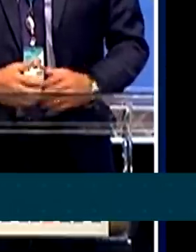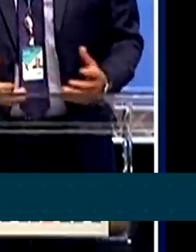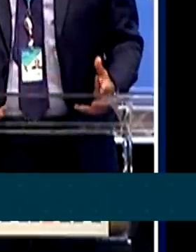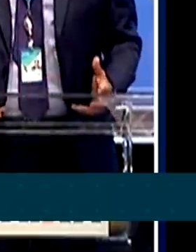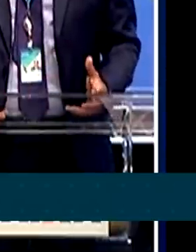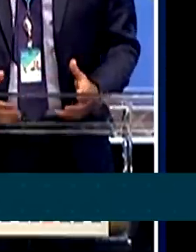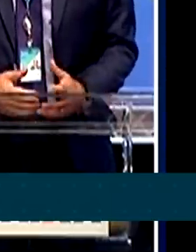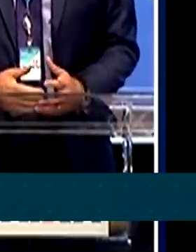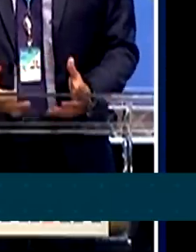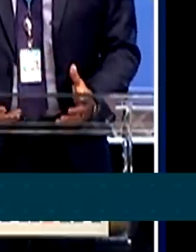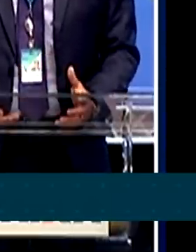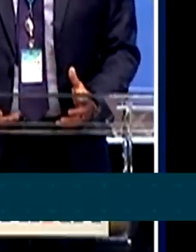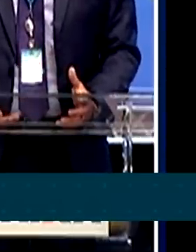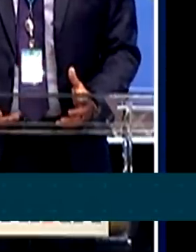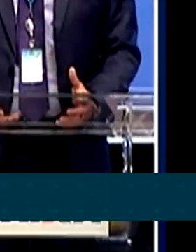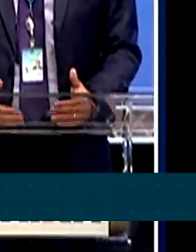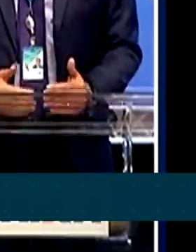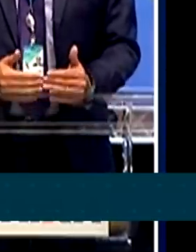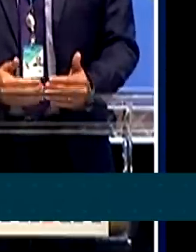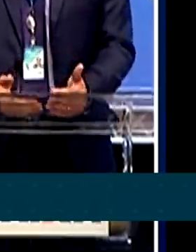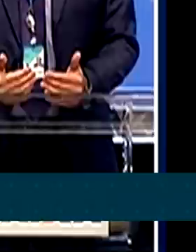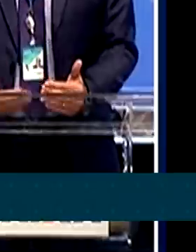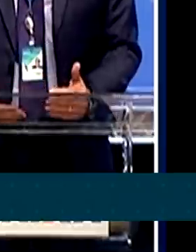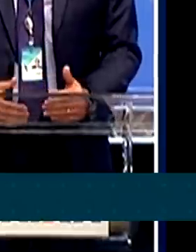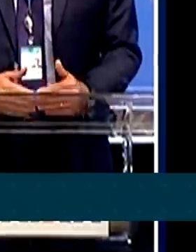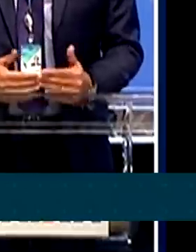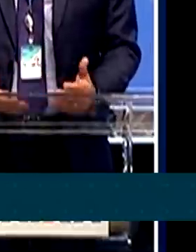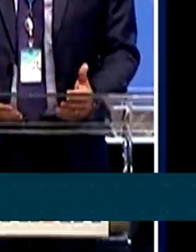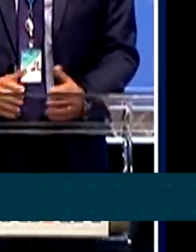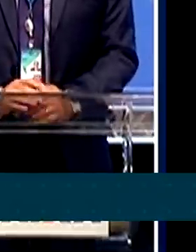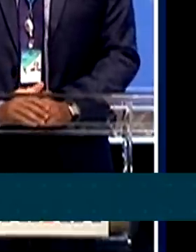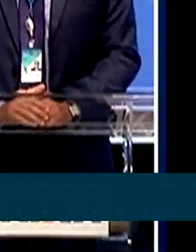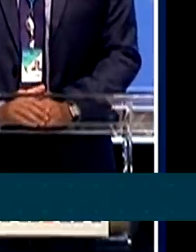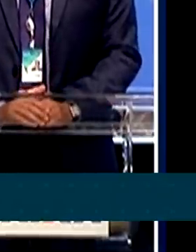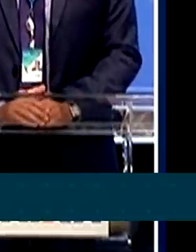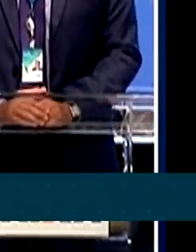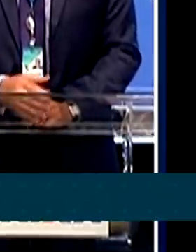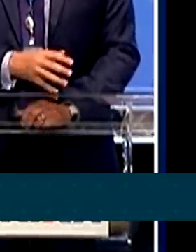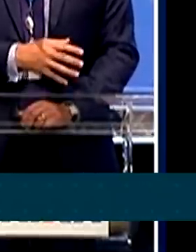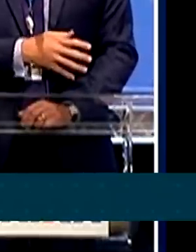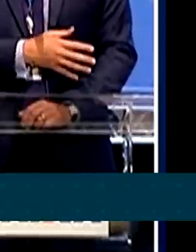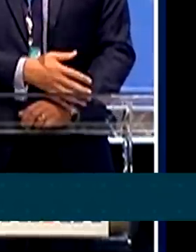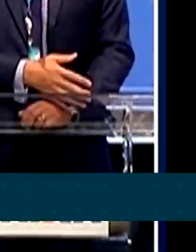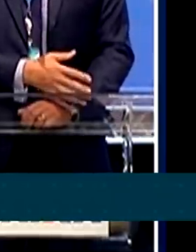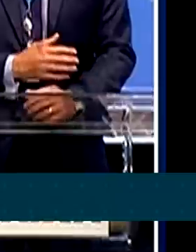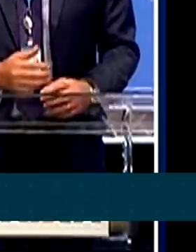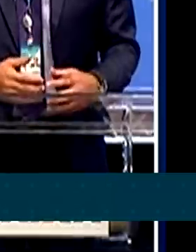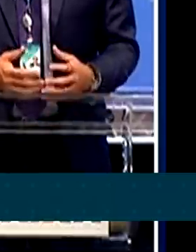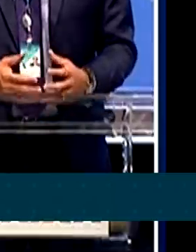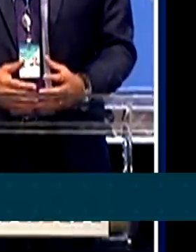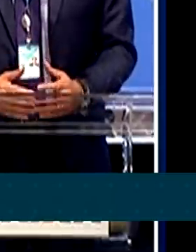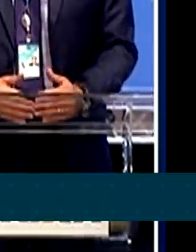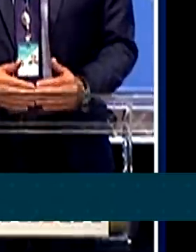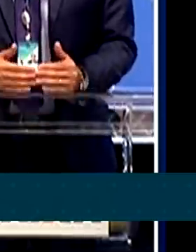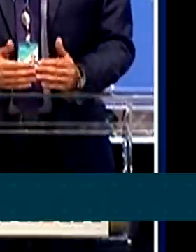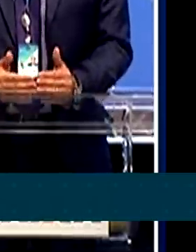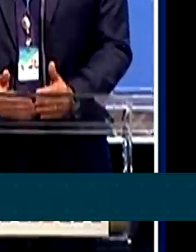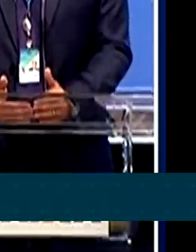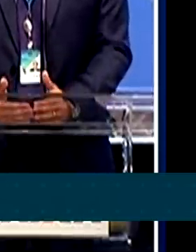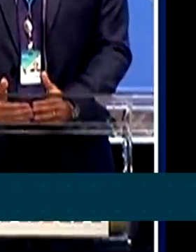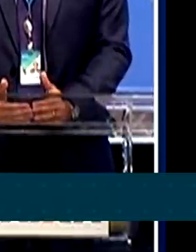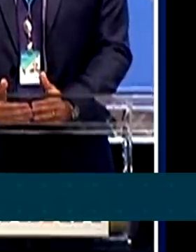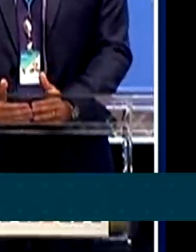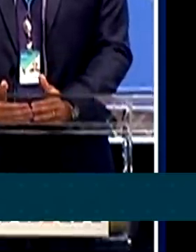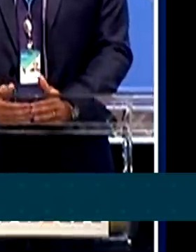recurso com uma inadimplência próxima a zero, se ir com uma taxa 90% menor. Então, este é um produto que